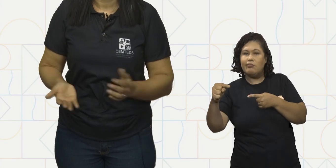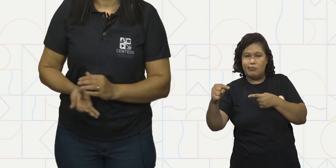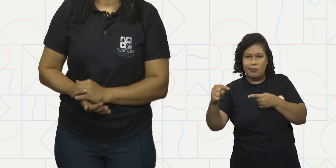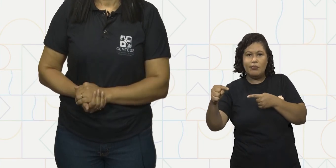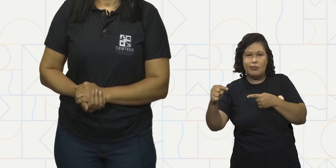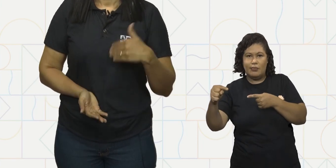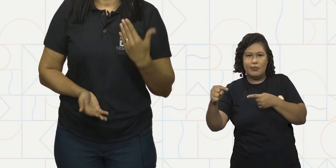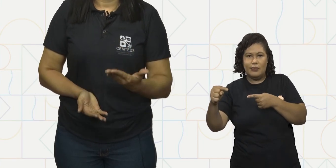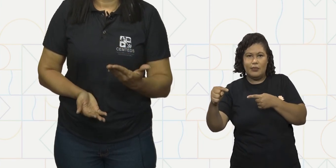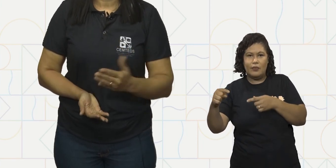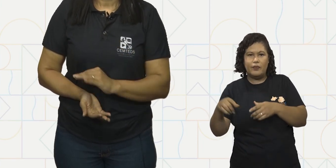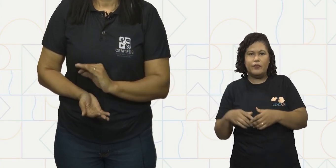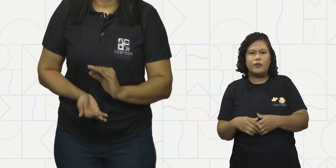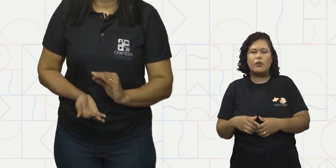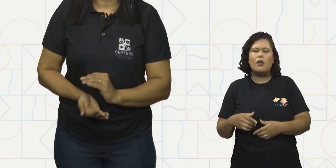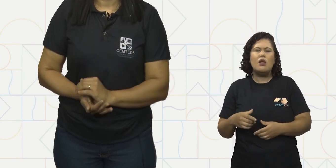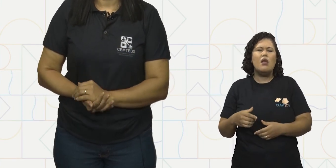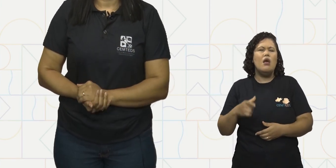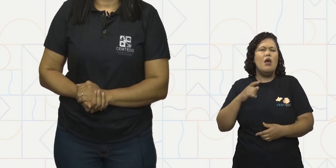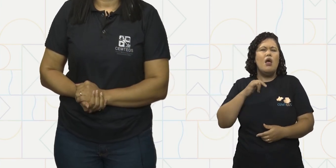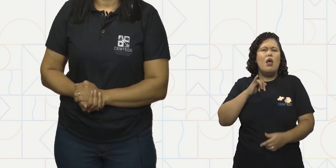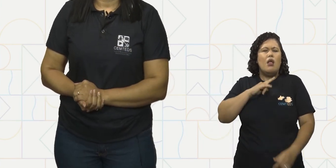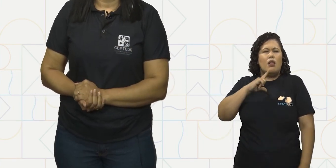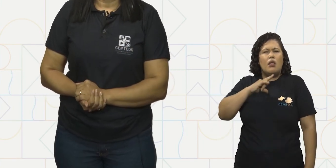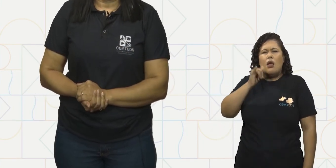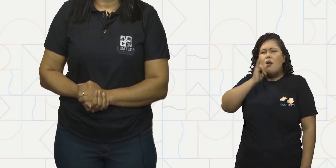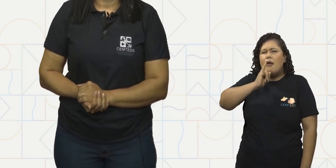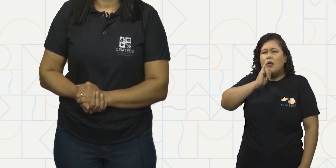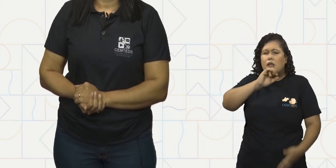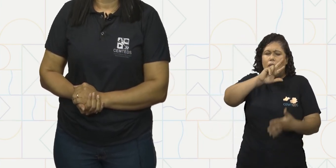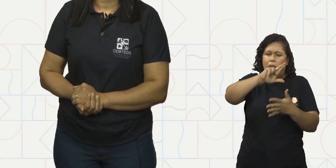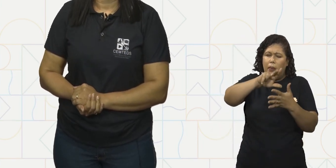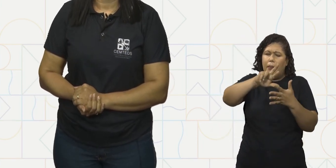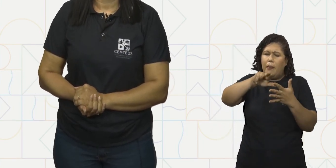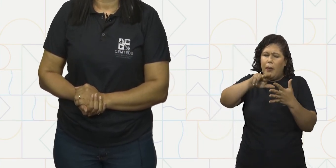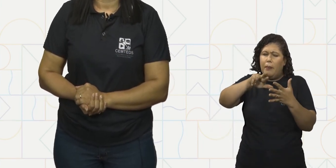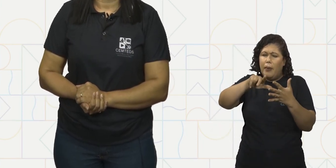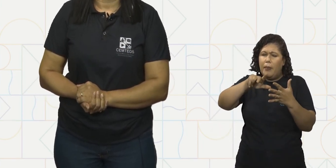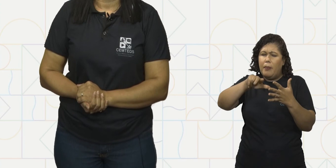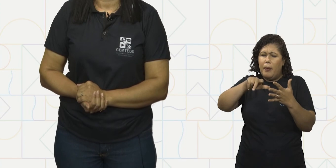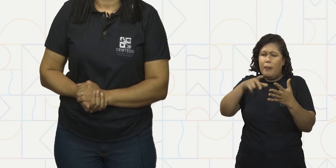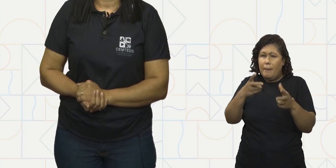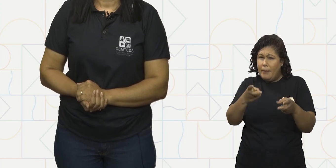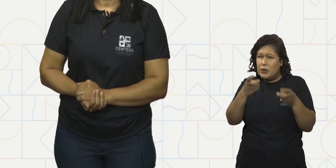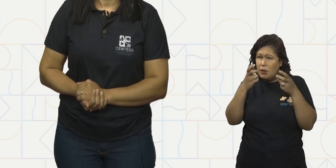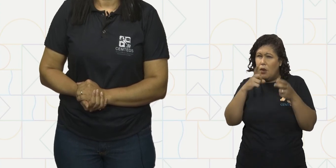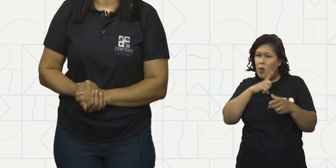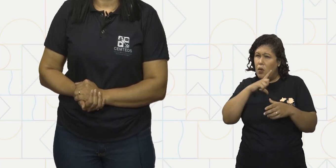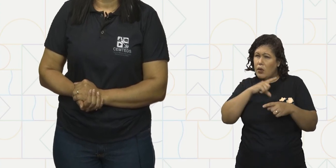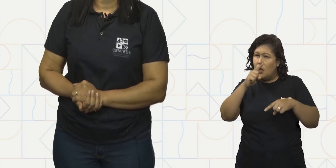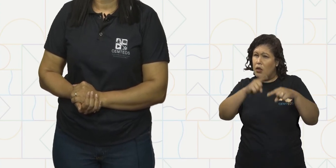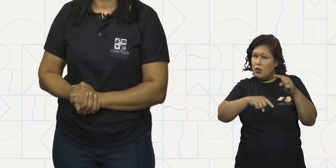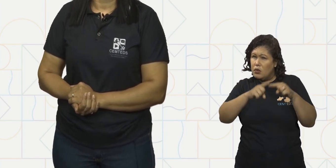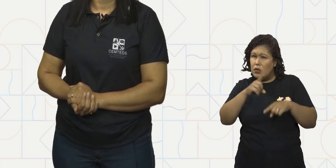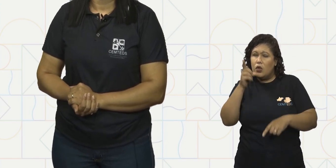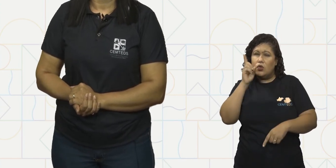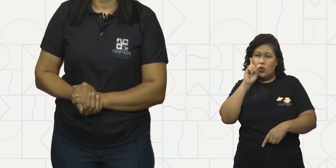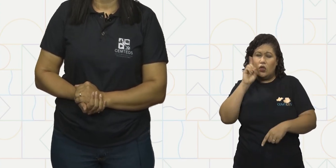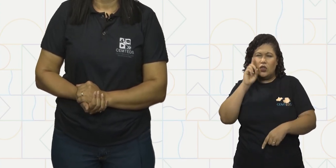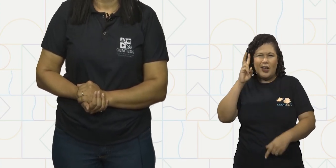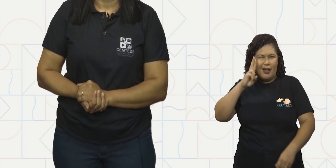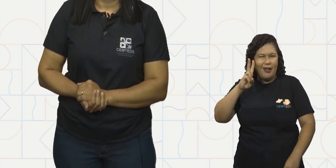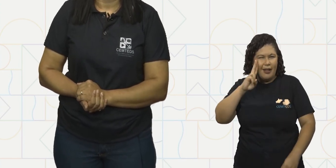largura demos vários exemplos de objetos que se parecem no formato com as figuras